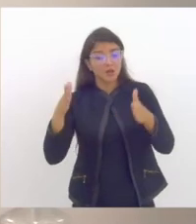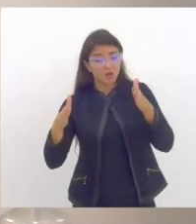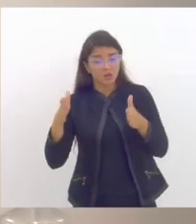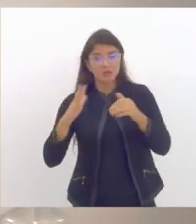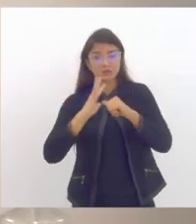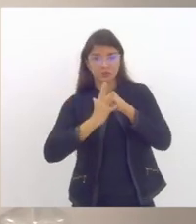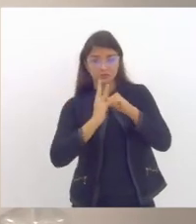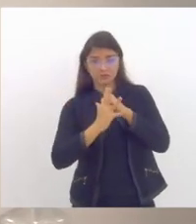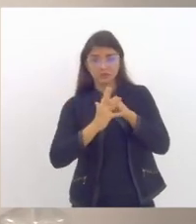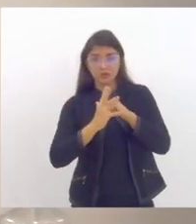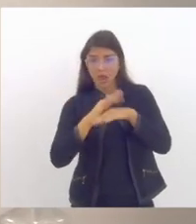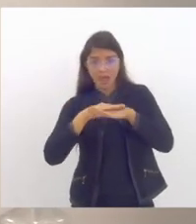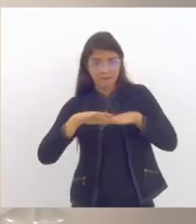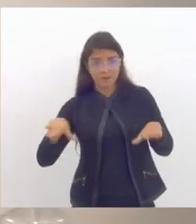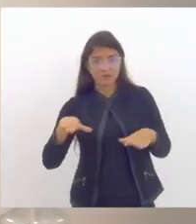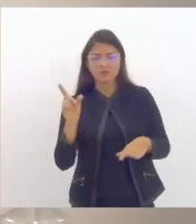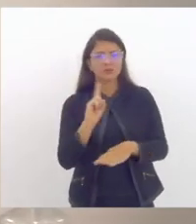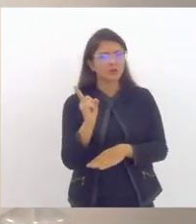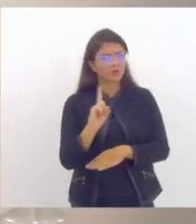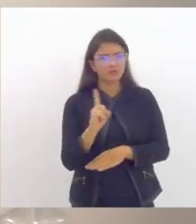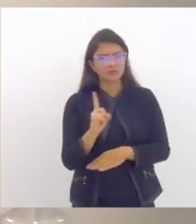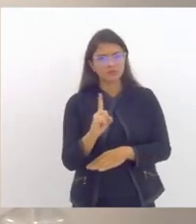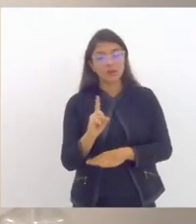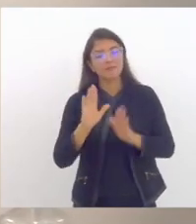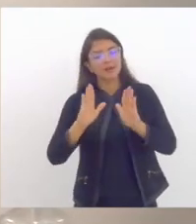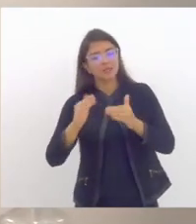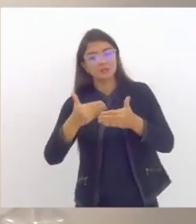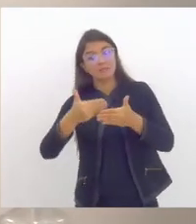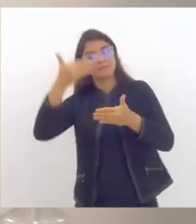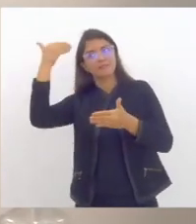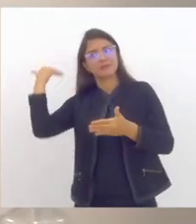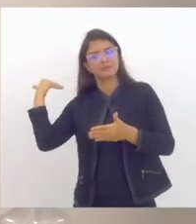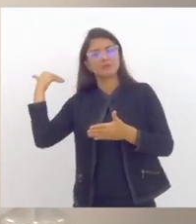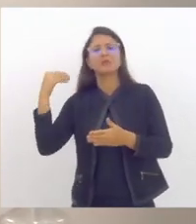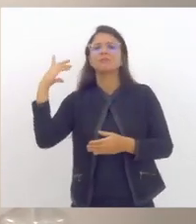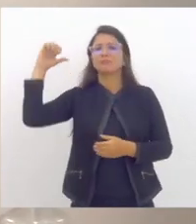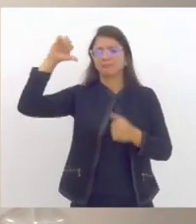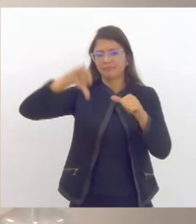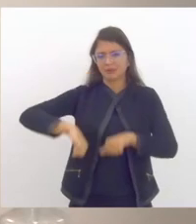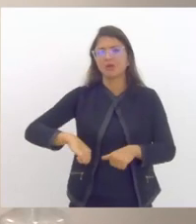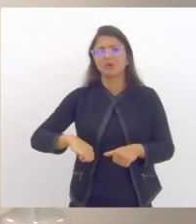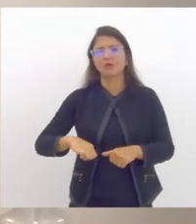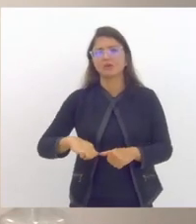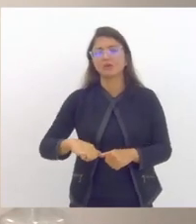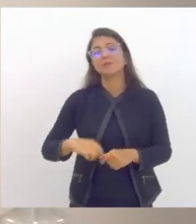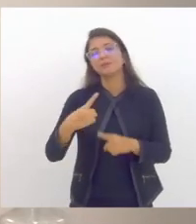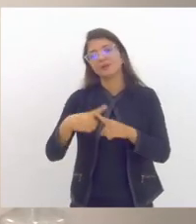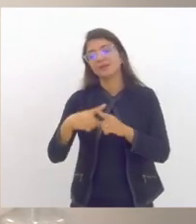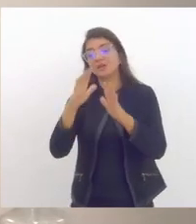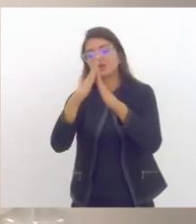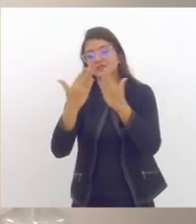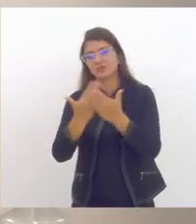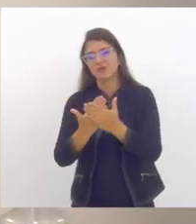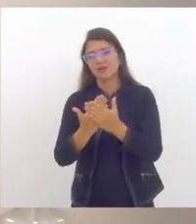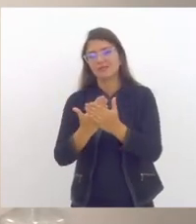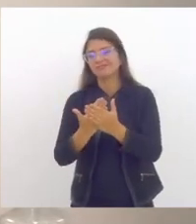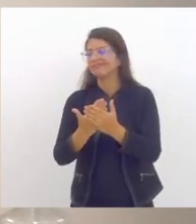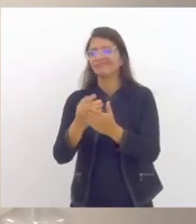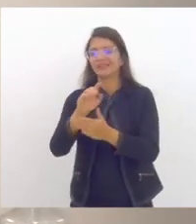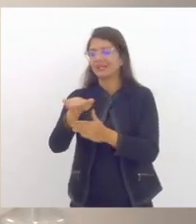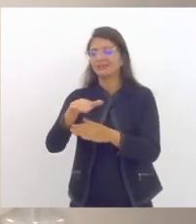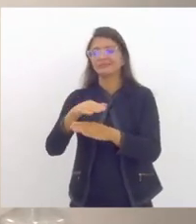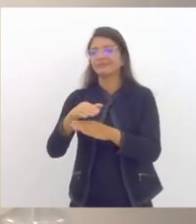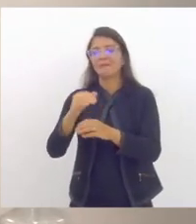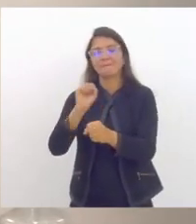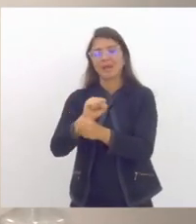momento mais crítico chegou a deixar uma necessidade de suspendermos atividades presenciais nas